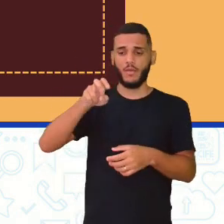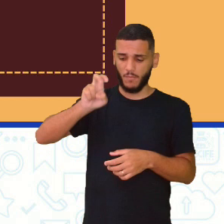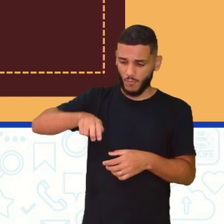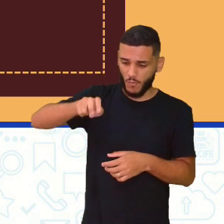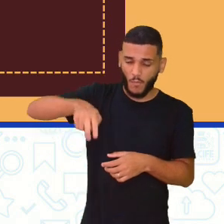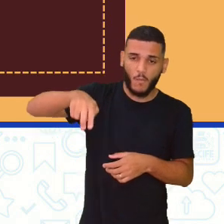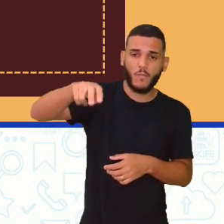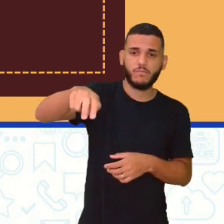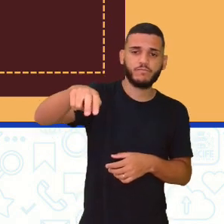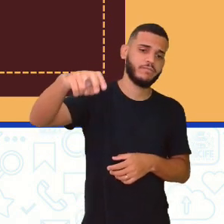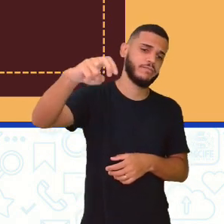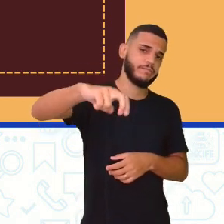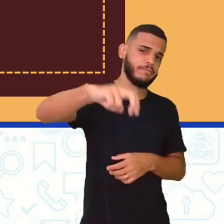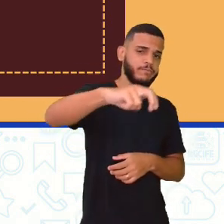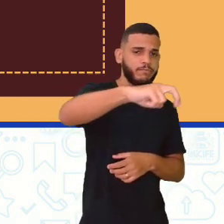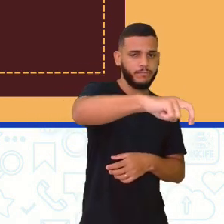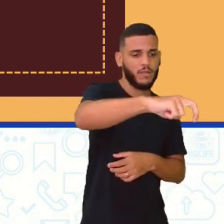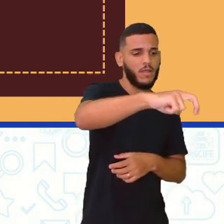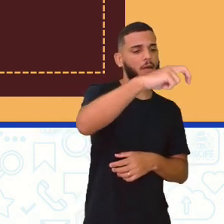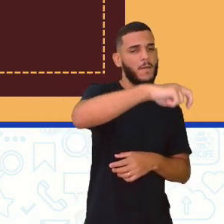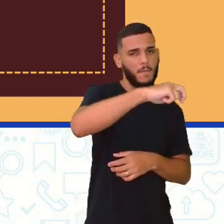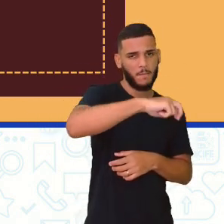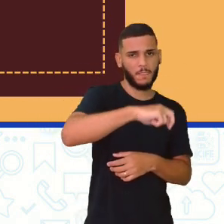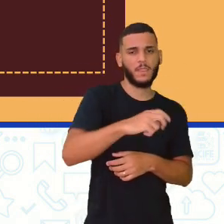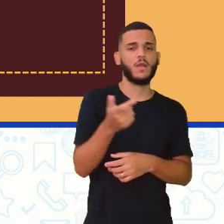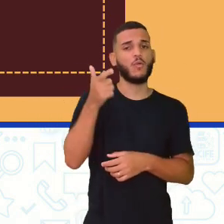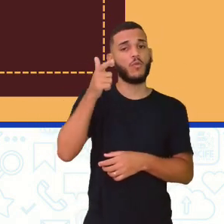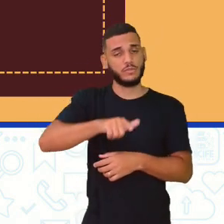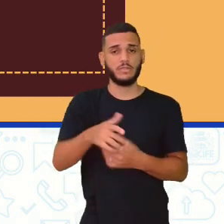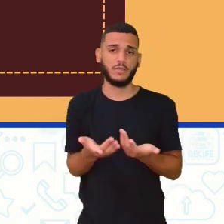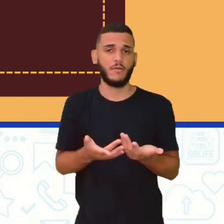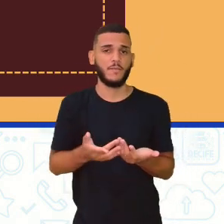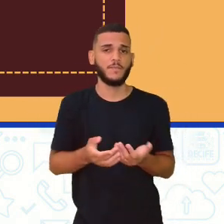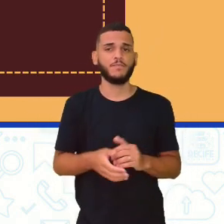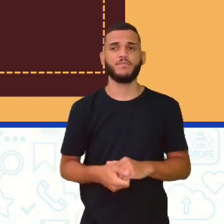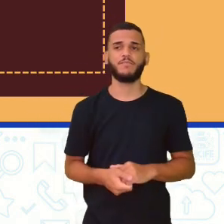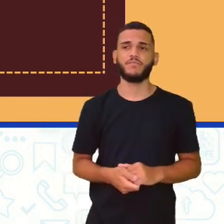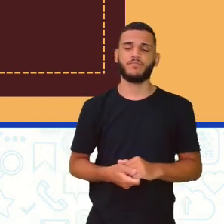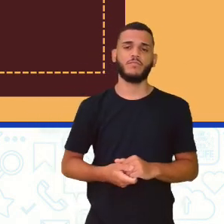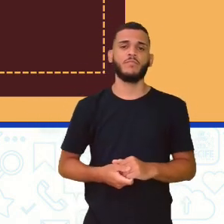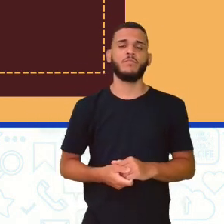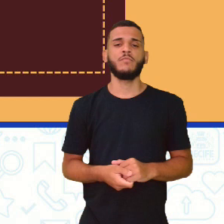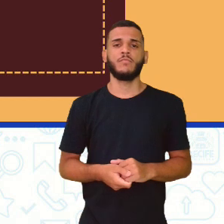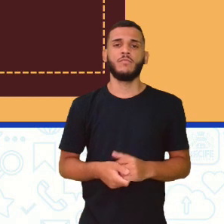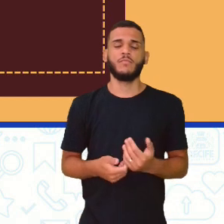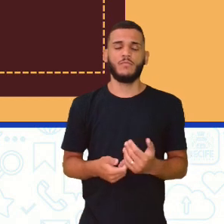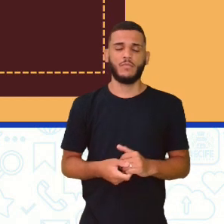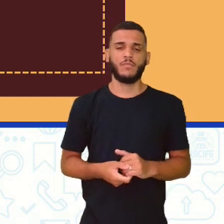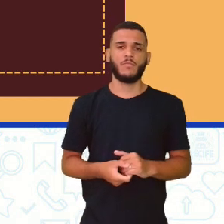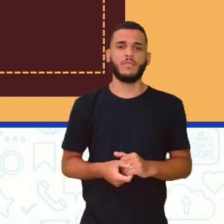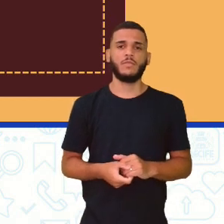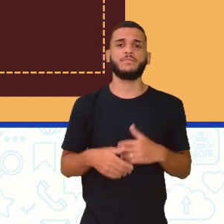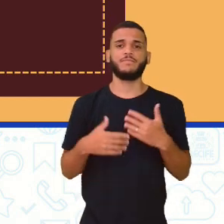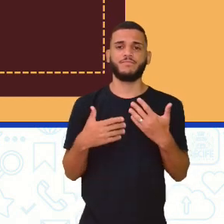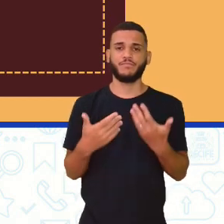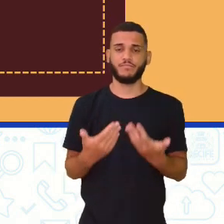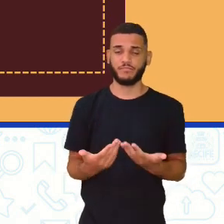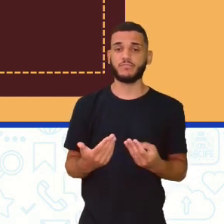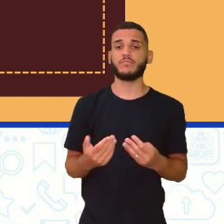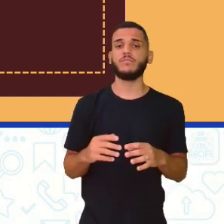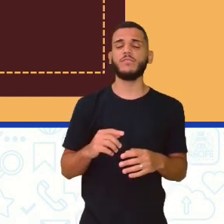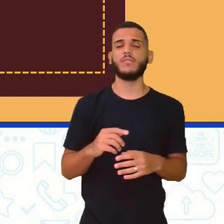rooms. Rooms, aí, room em inglês, de inglês para português significa corrida, né? Então,